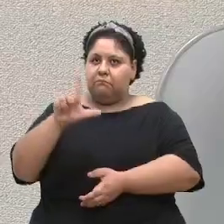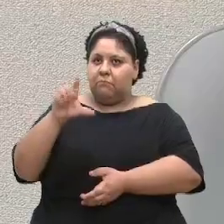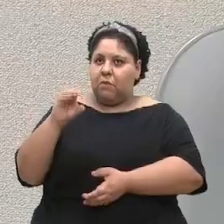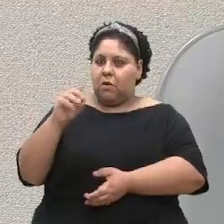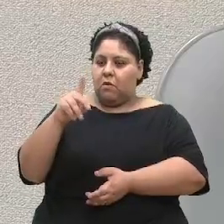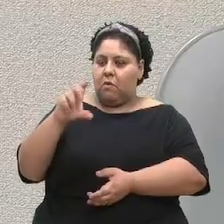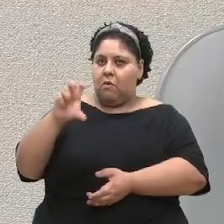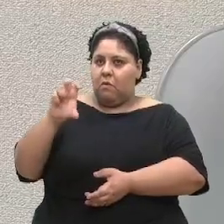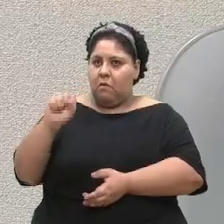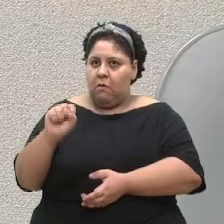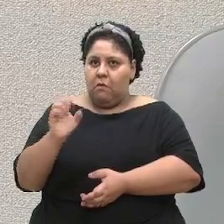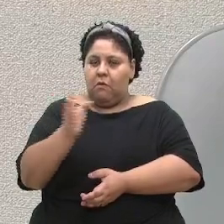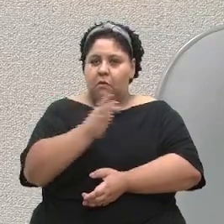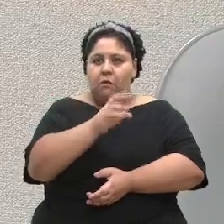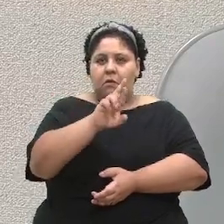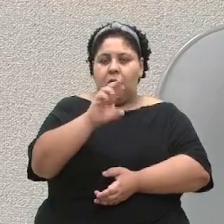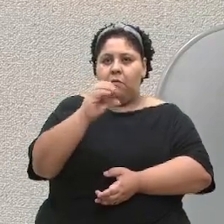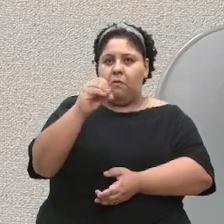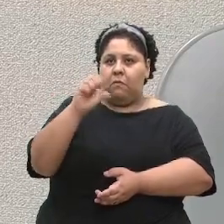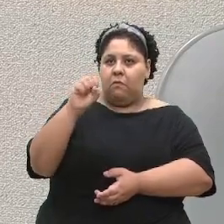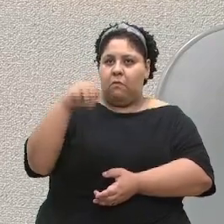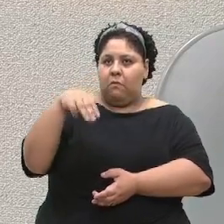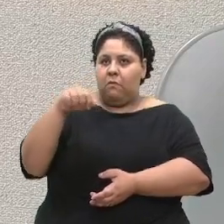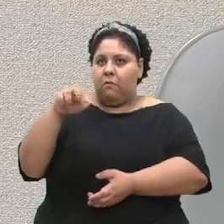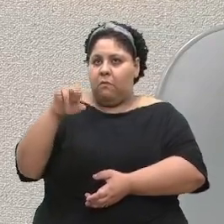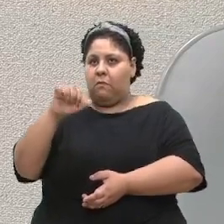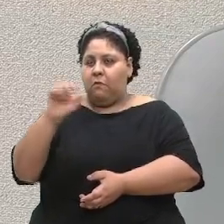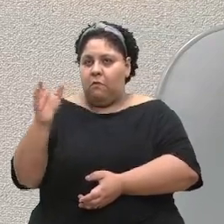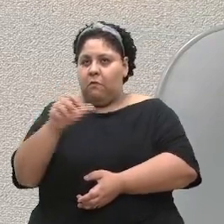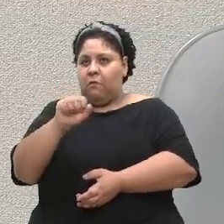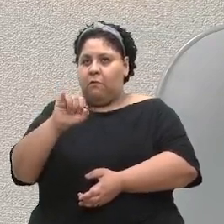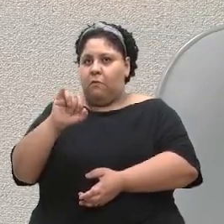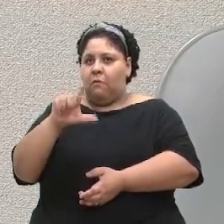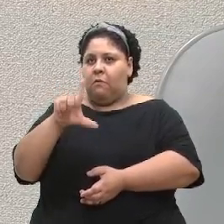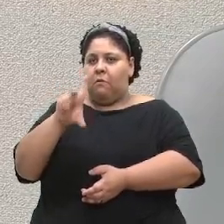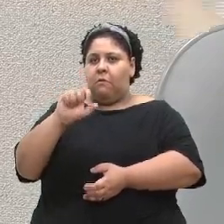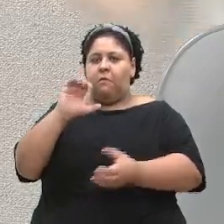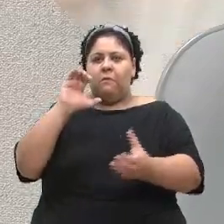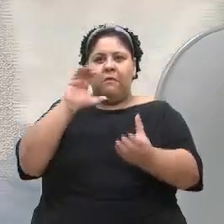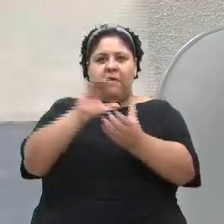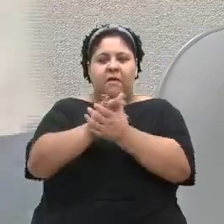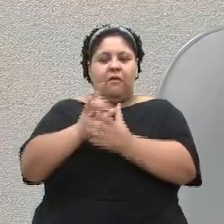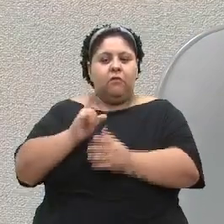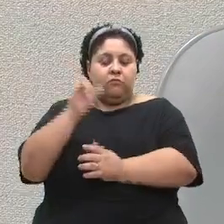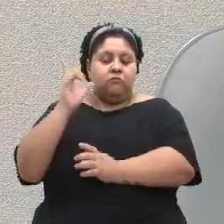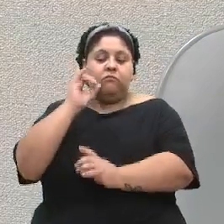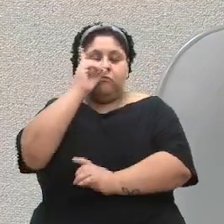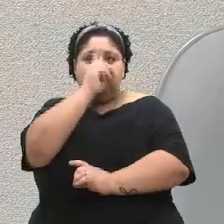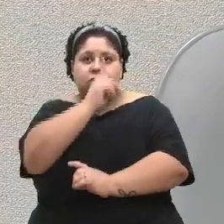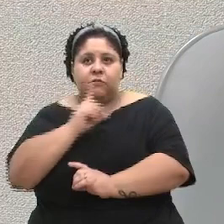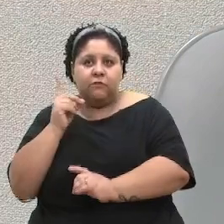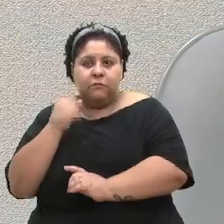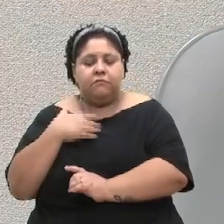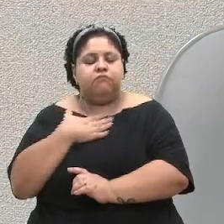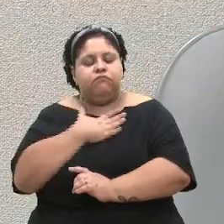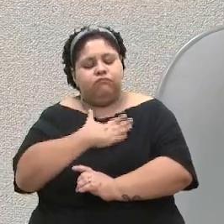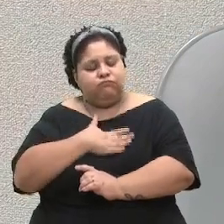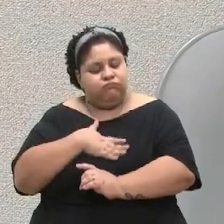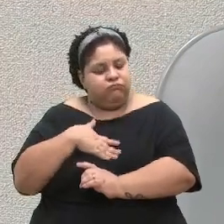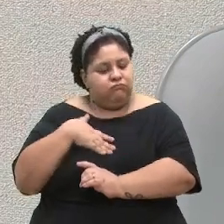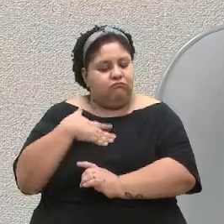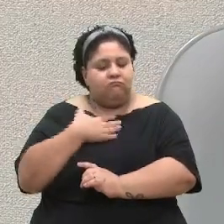e a Rosmarissa Lazarda Silva, que casaram no último domingo, desejar a eles